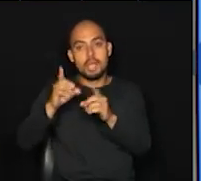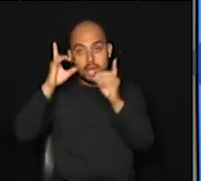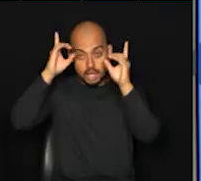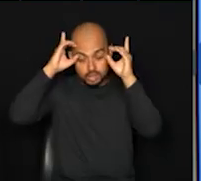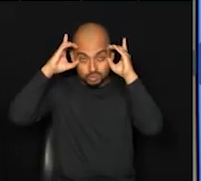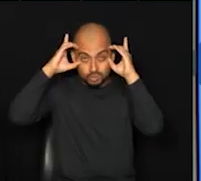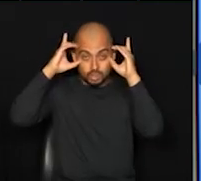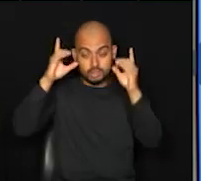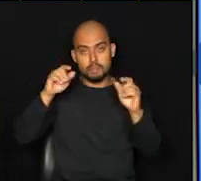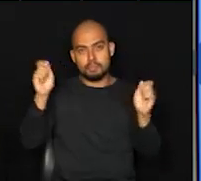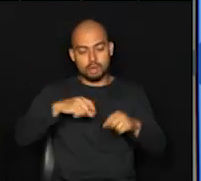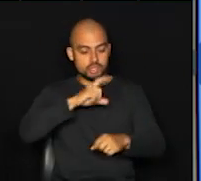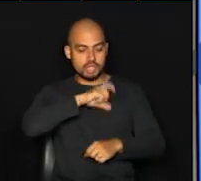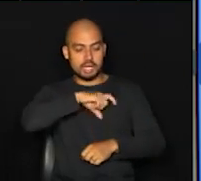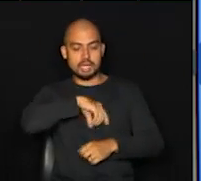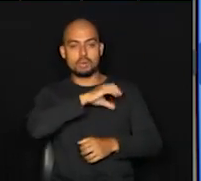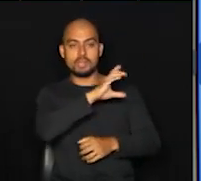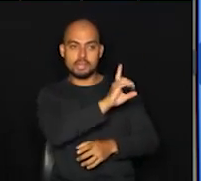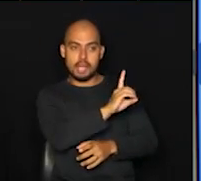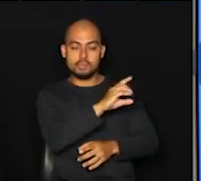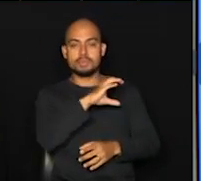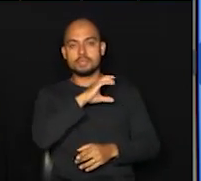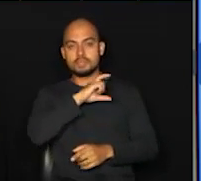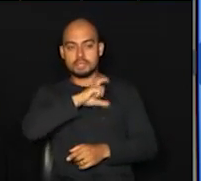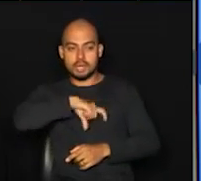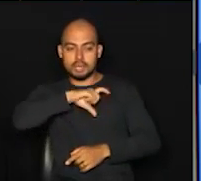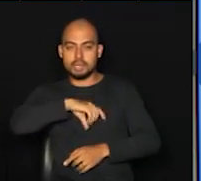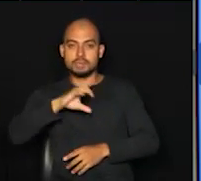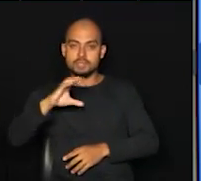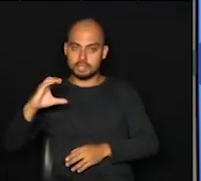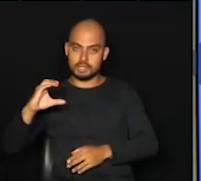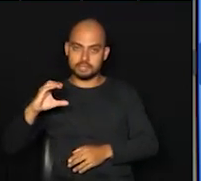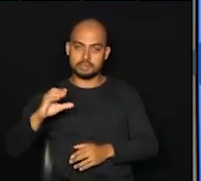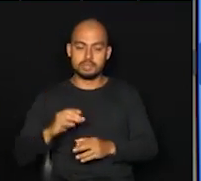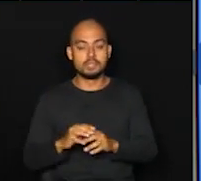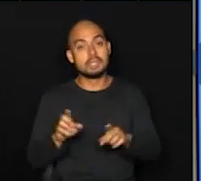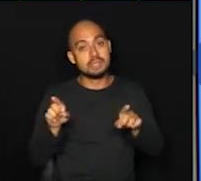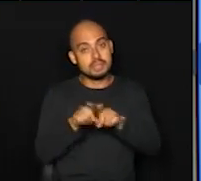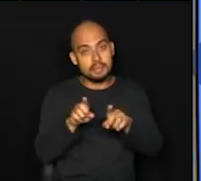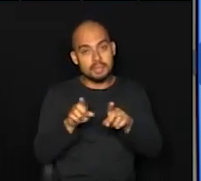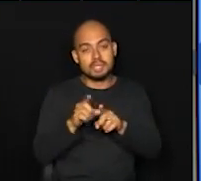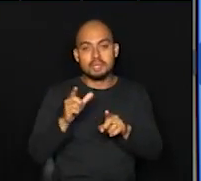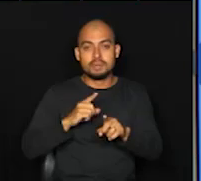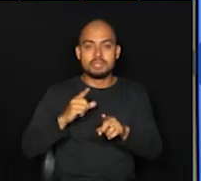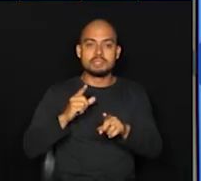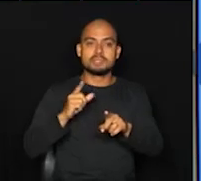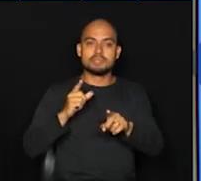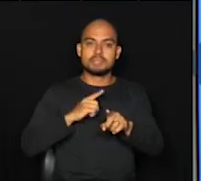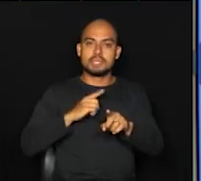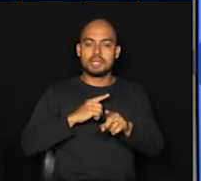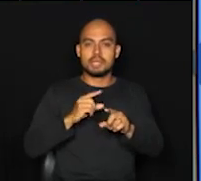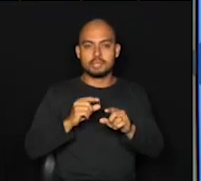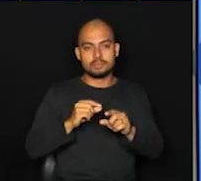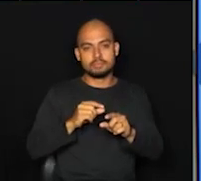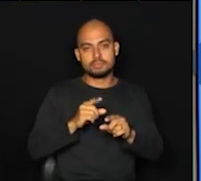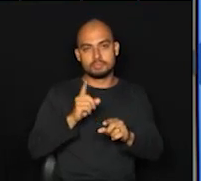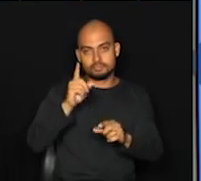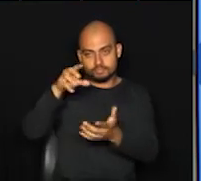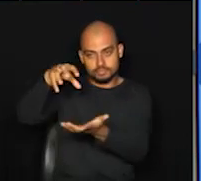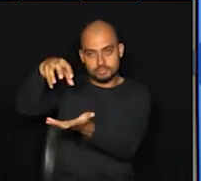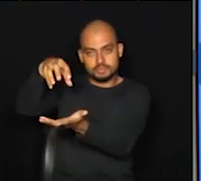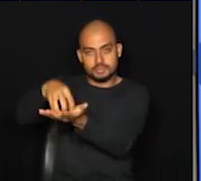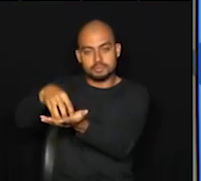e cartão de crédito também. Além disso, serão aí instalados dois tótens, um no terminal